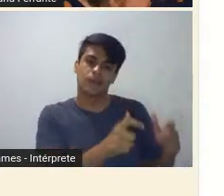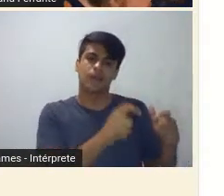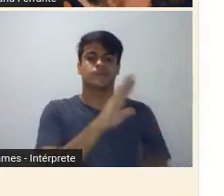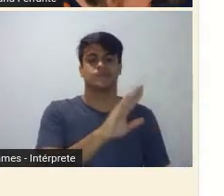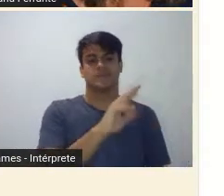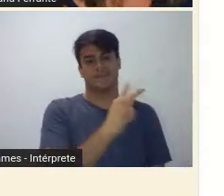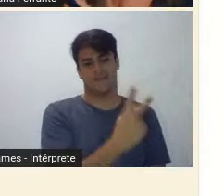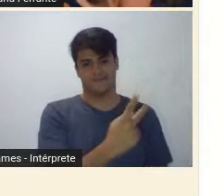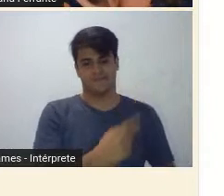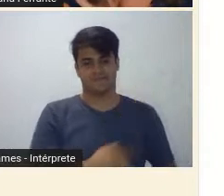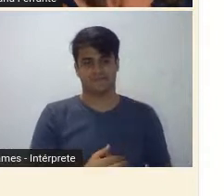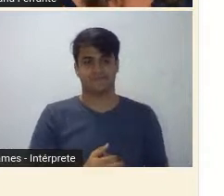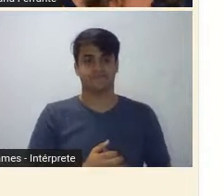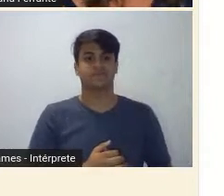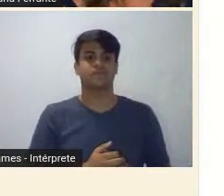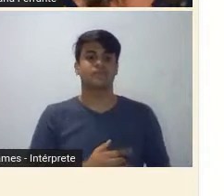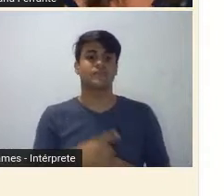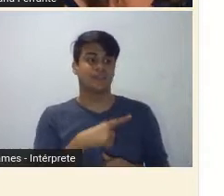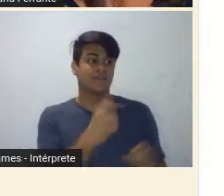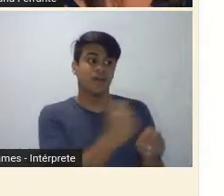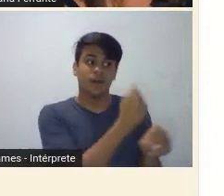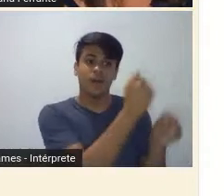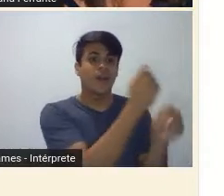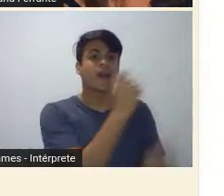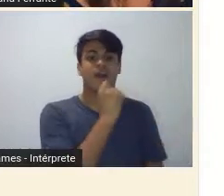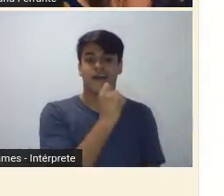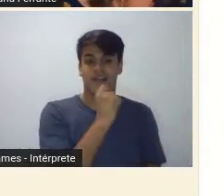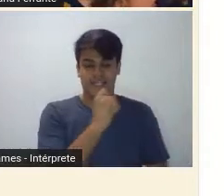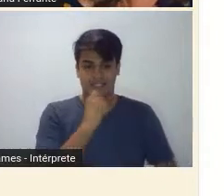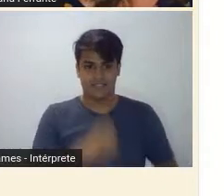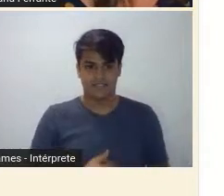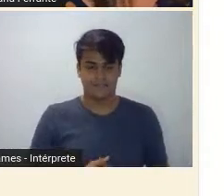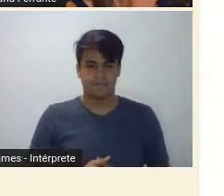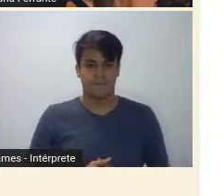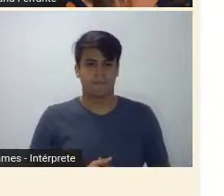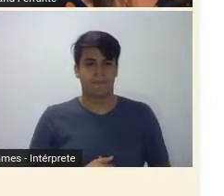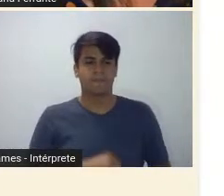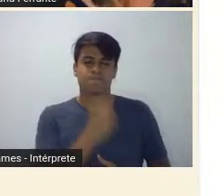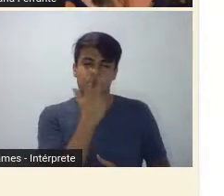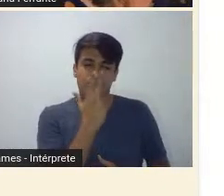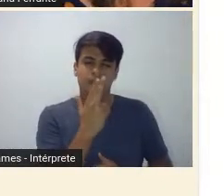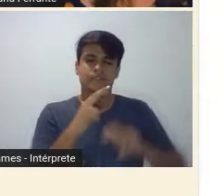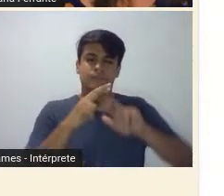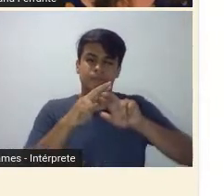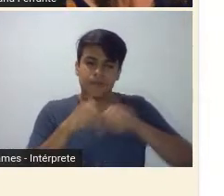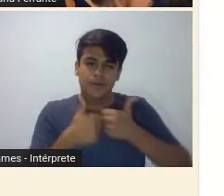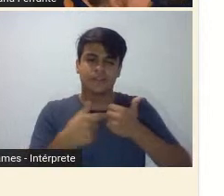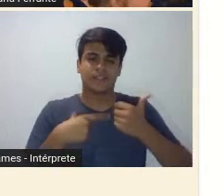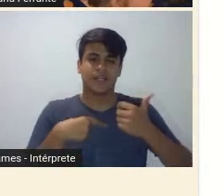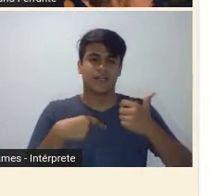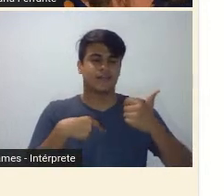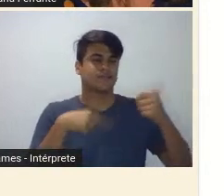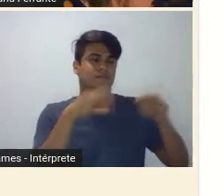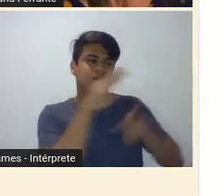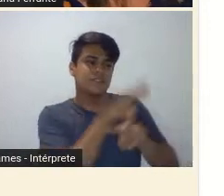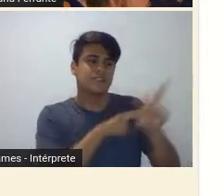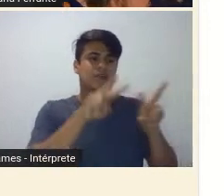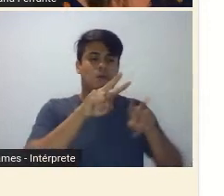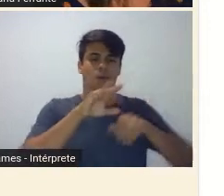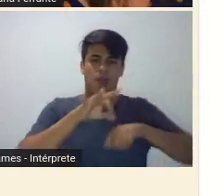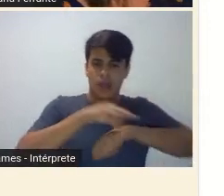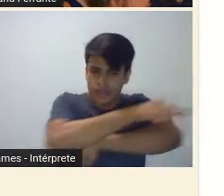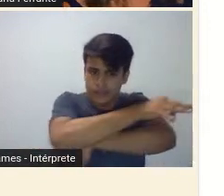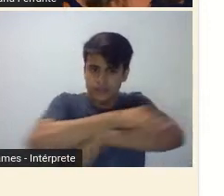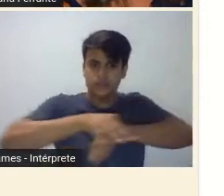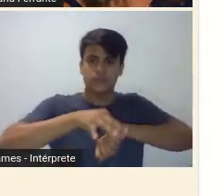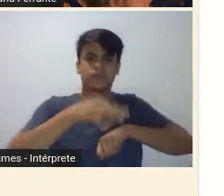de Belo Horizonte em construção. Esse espírito decorrente da semiótica arquitetônica nos possibilita